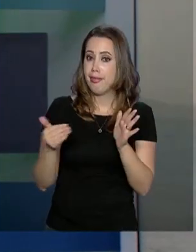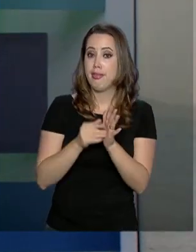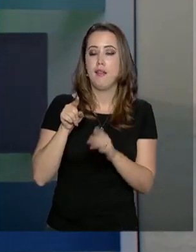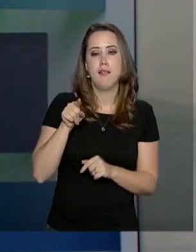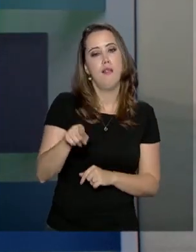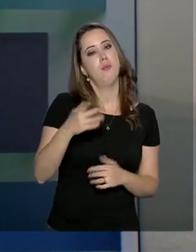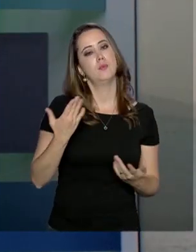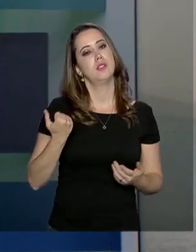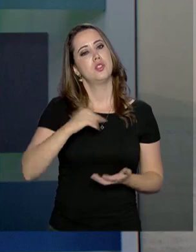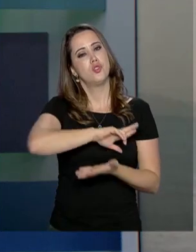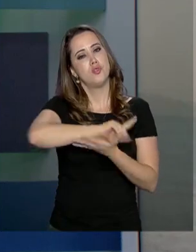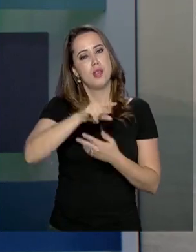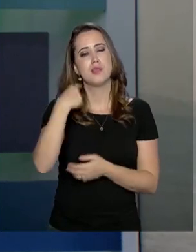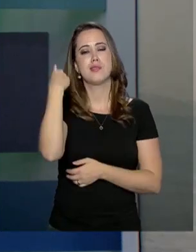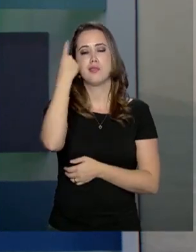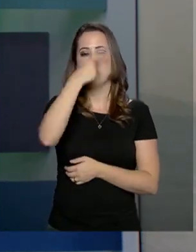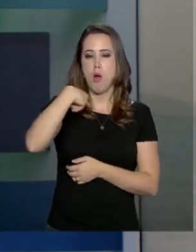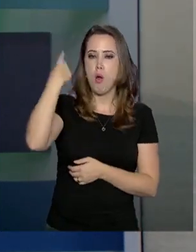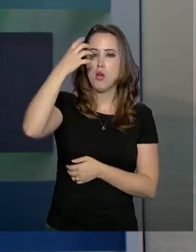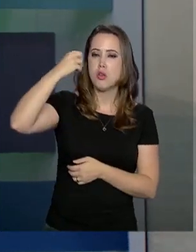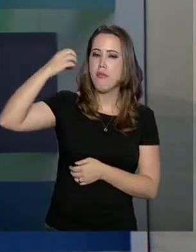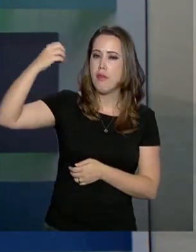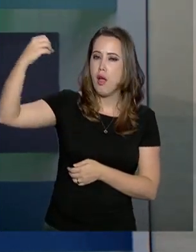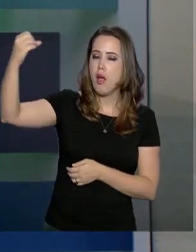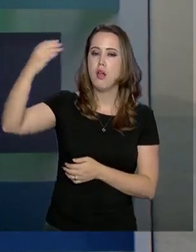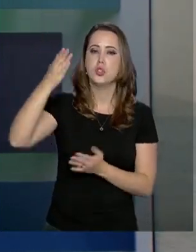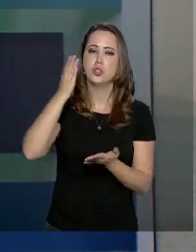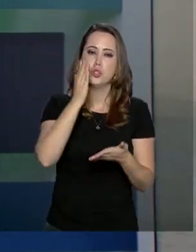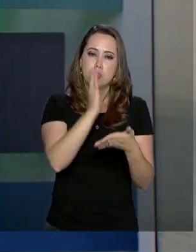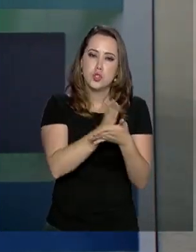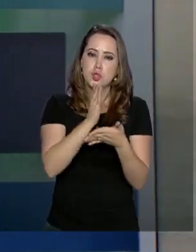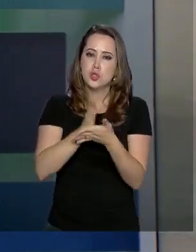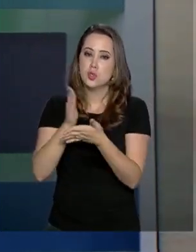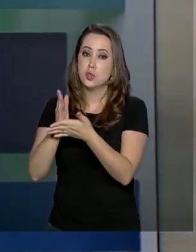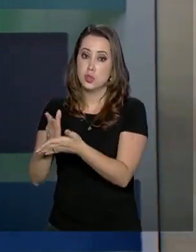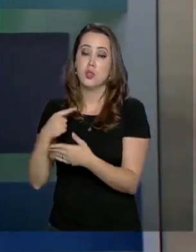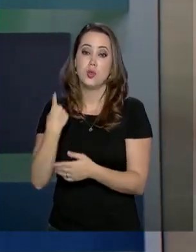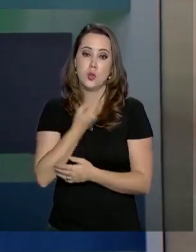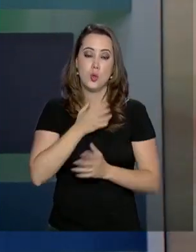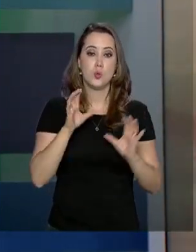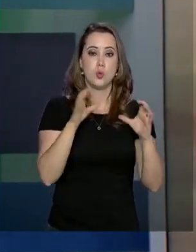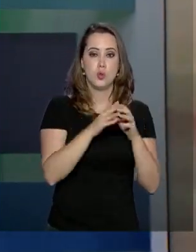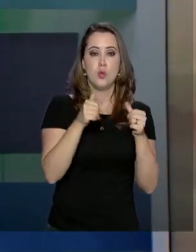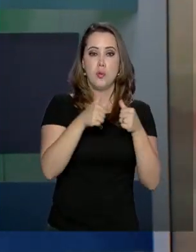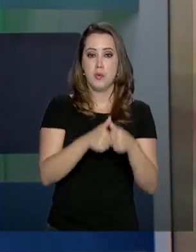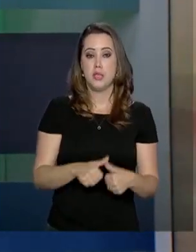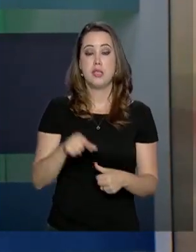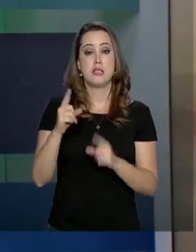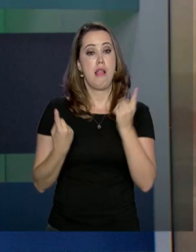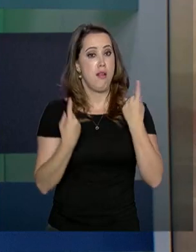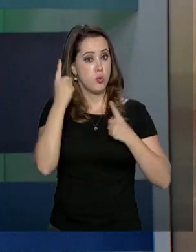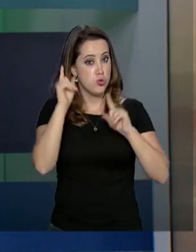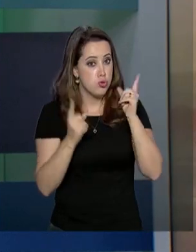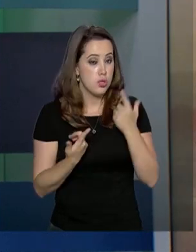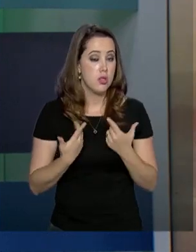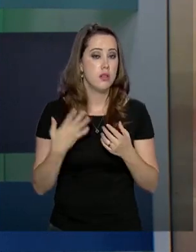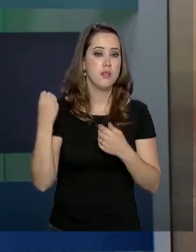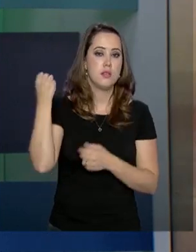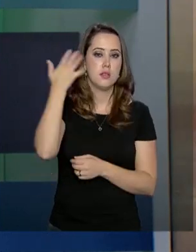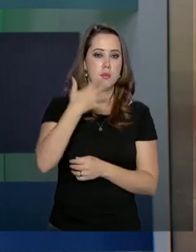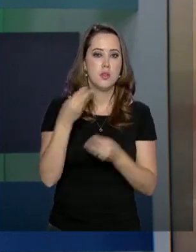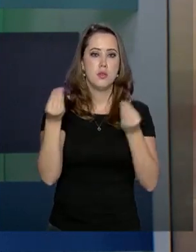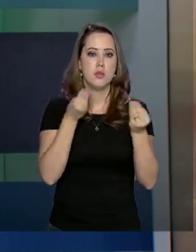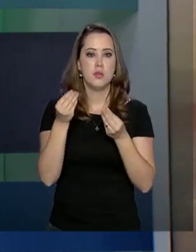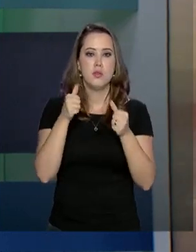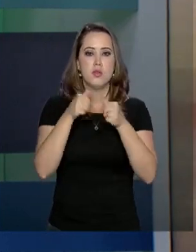lá. São muitas horas de voo, divididas em várias etapas. E a nossa equipe, que está em Punta Arenas, no Chile, conta